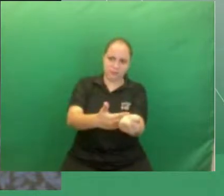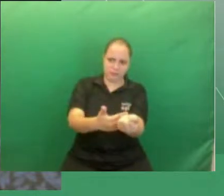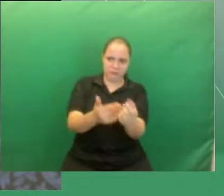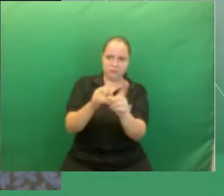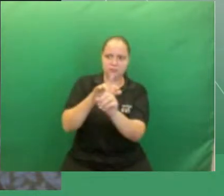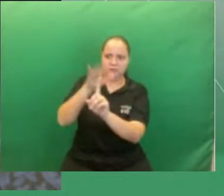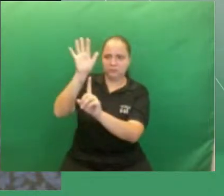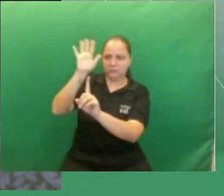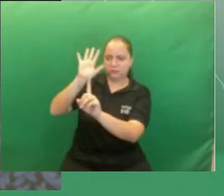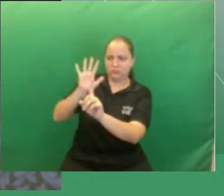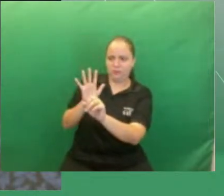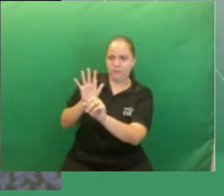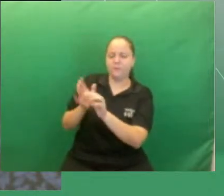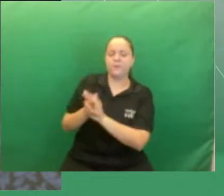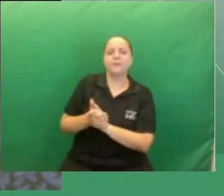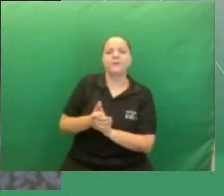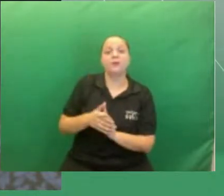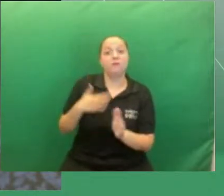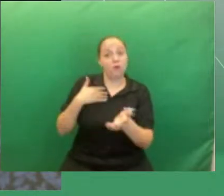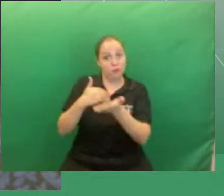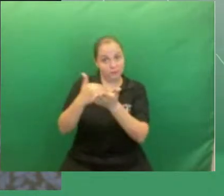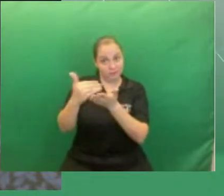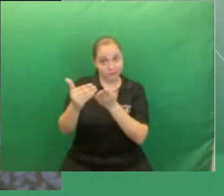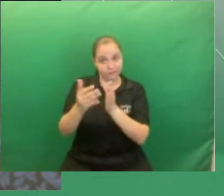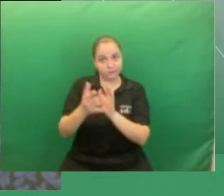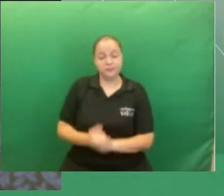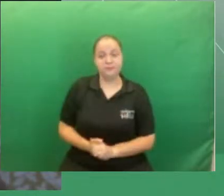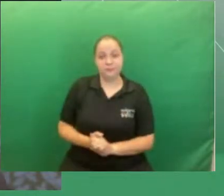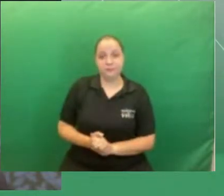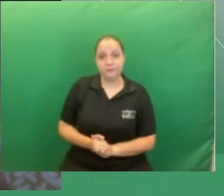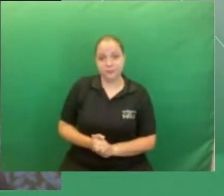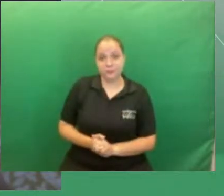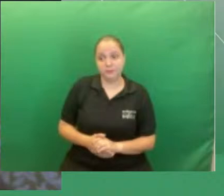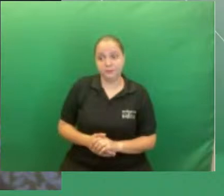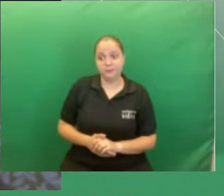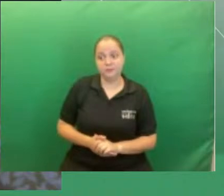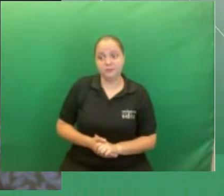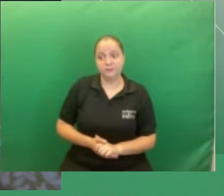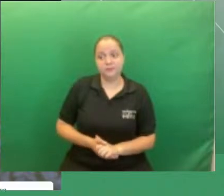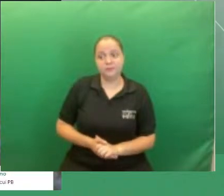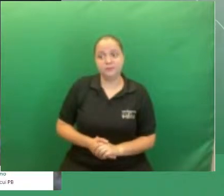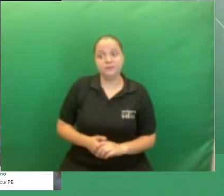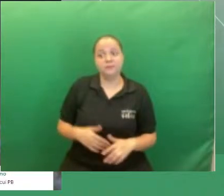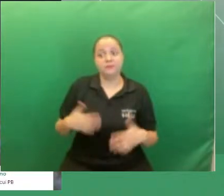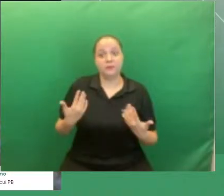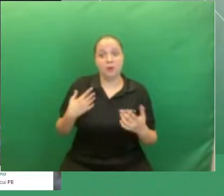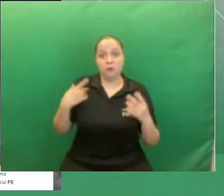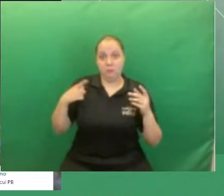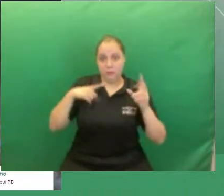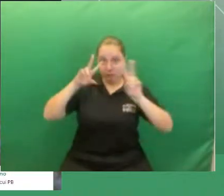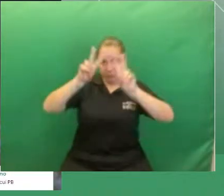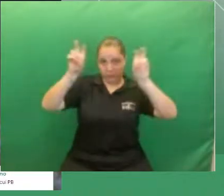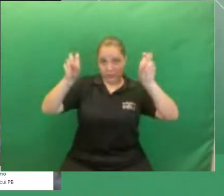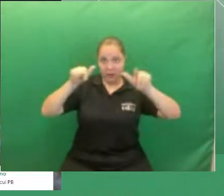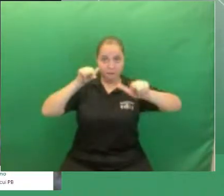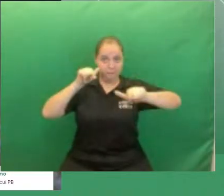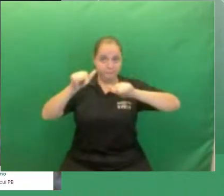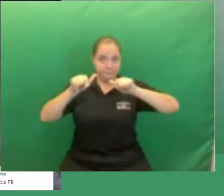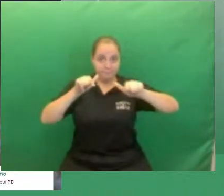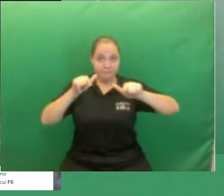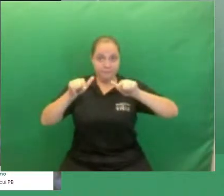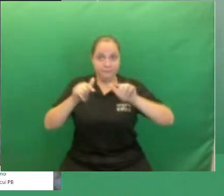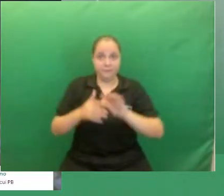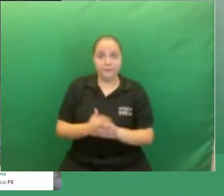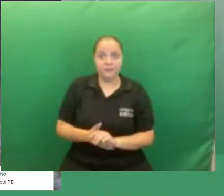Então, eu vou começar. Bom, o título do meu trabalho que ainda está